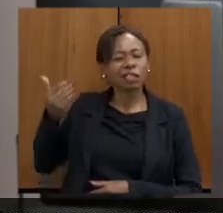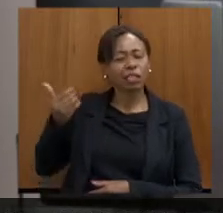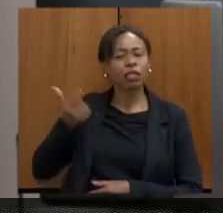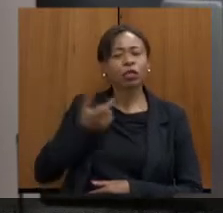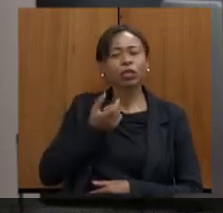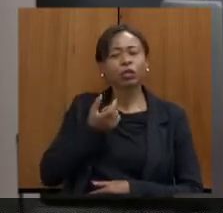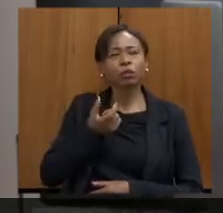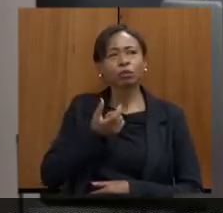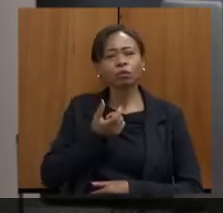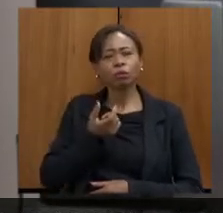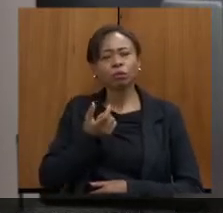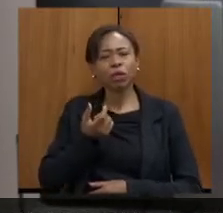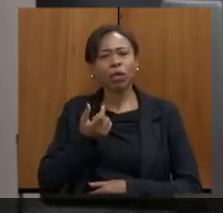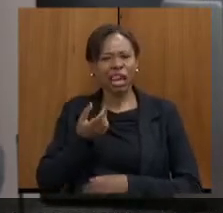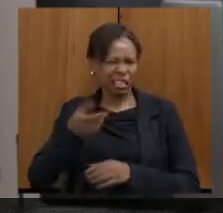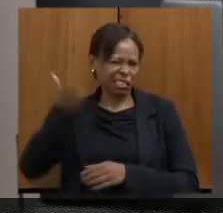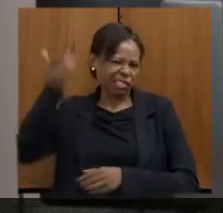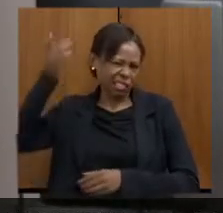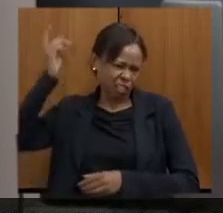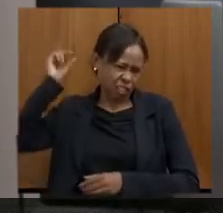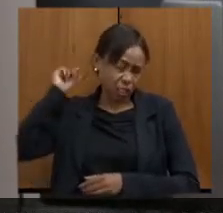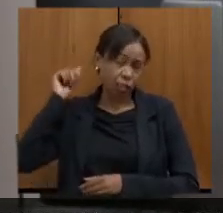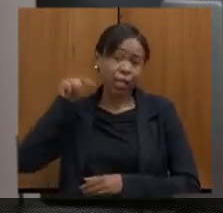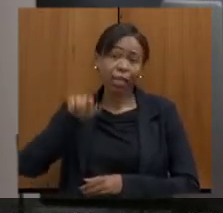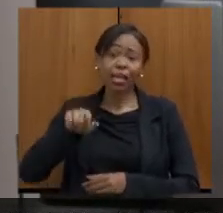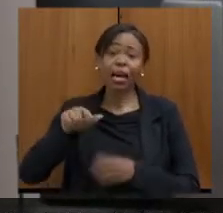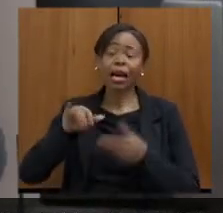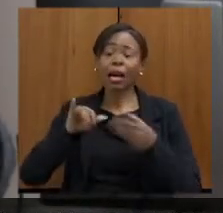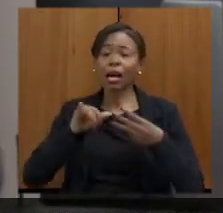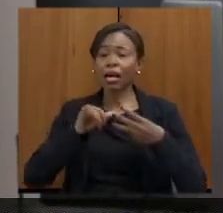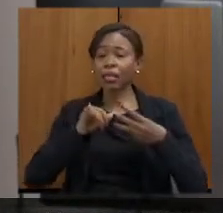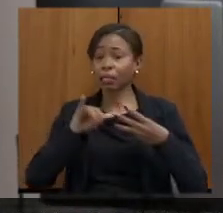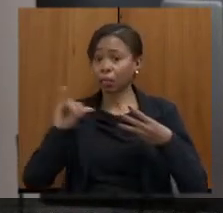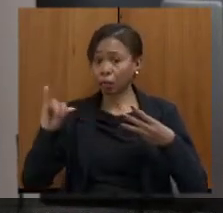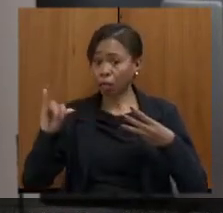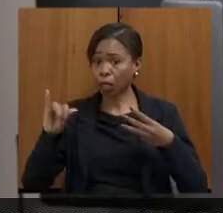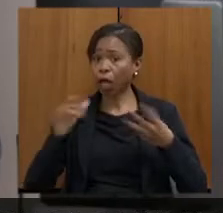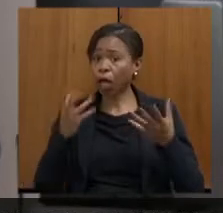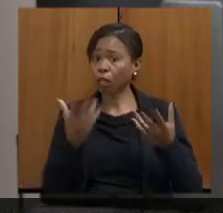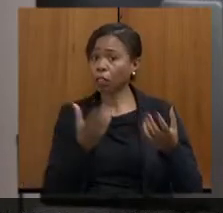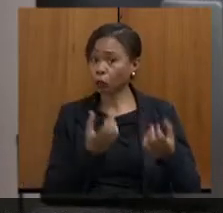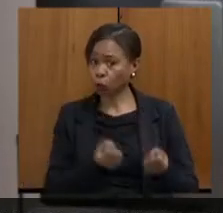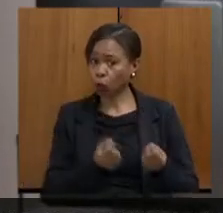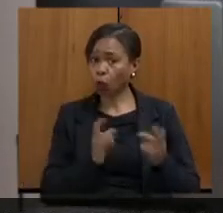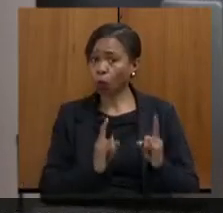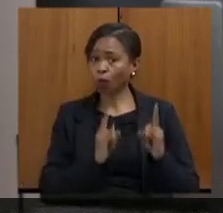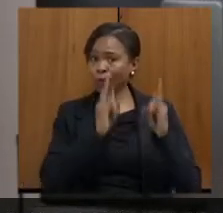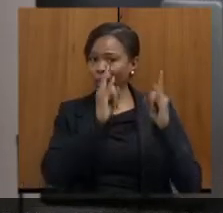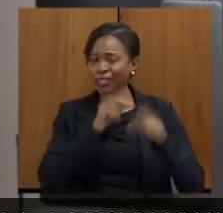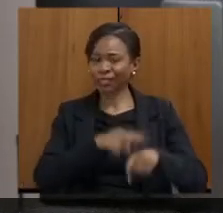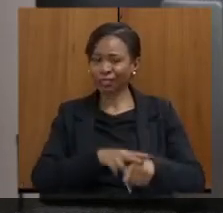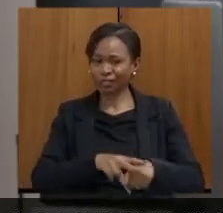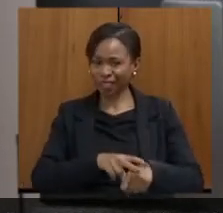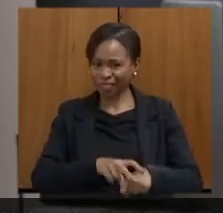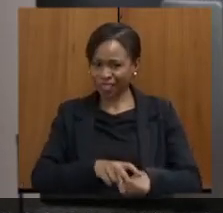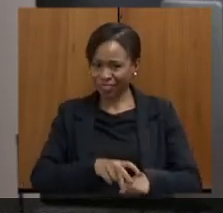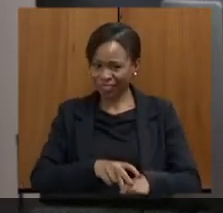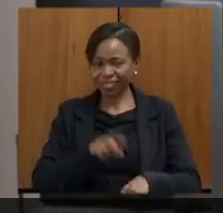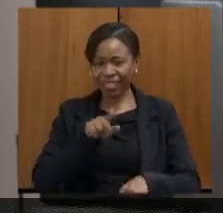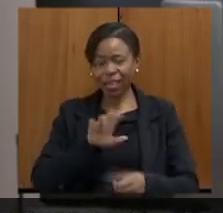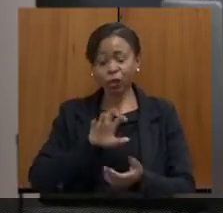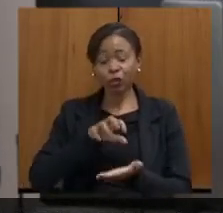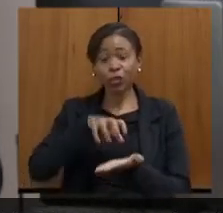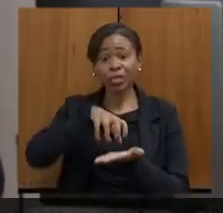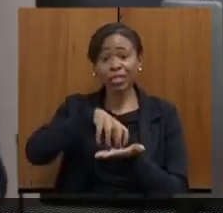Semig adotou o Prédio Verde, lá vai funcionar o IEFA, a Pinacoteca e o Centro de Patrimônio Cultural. Serão